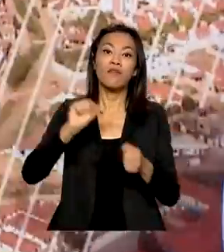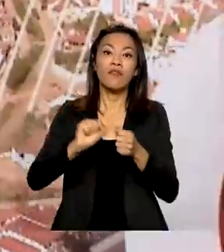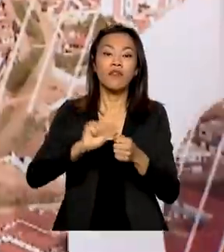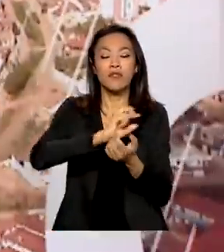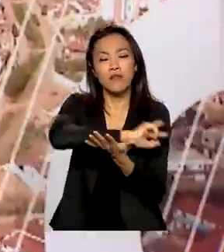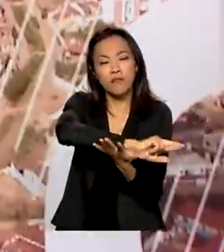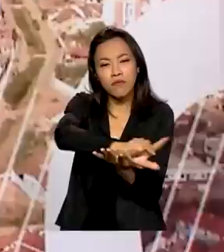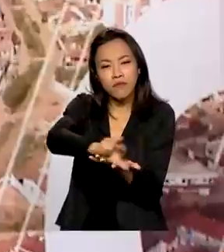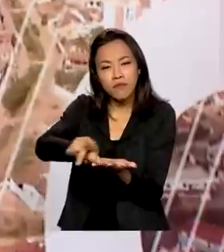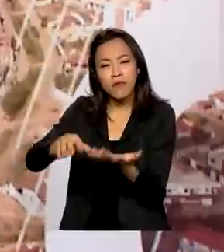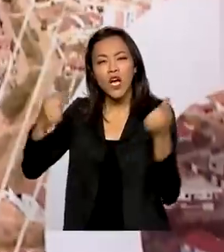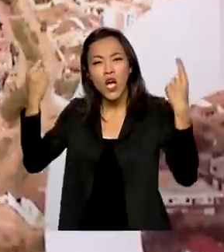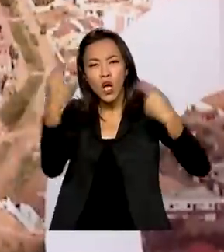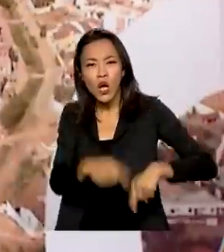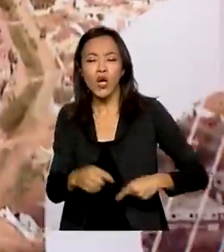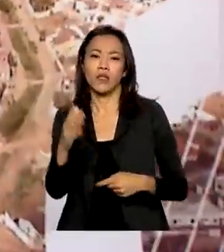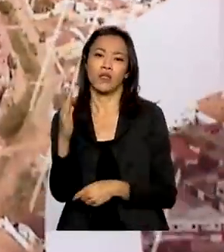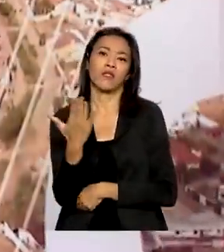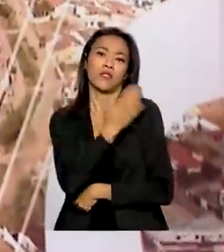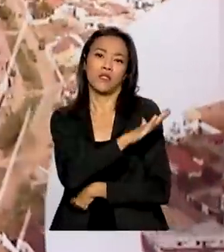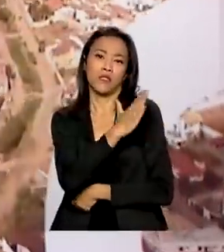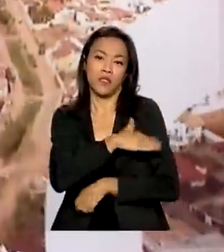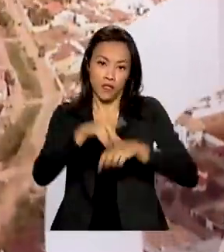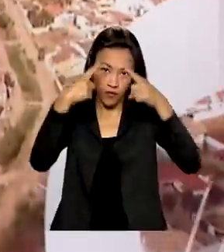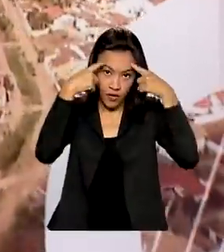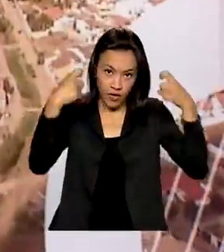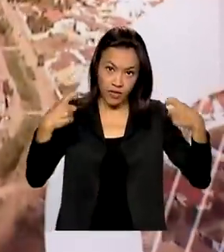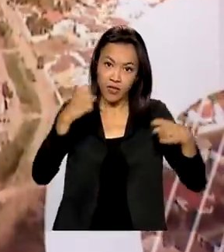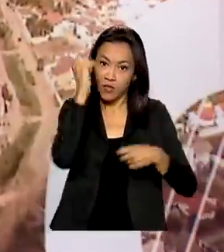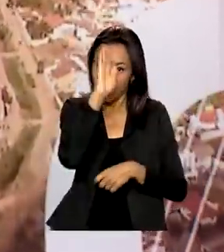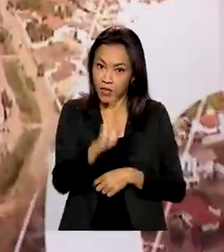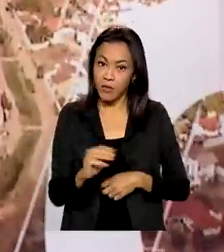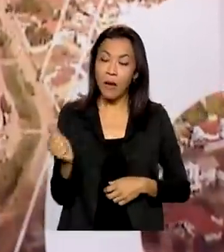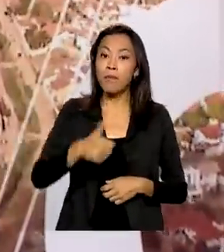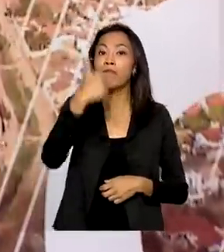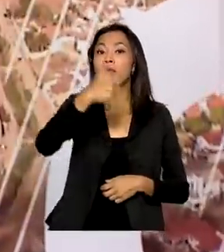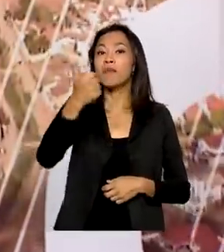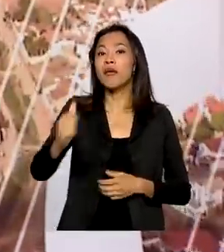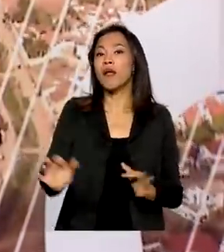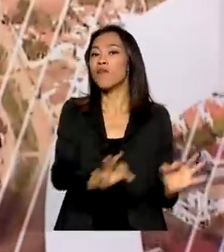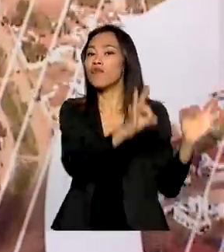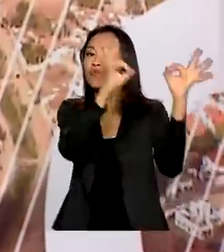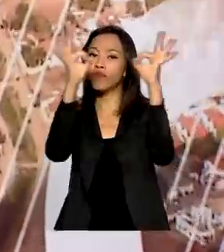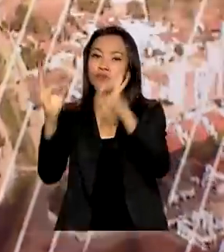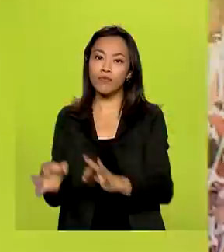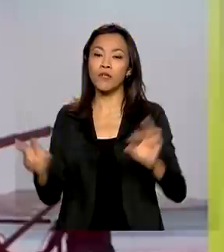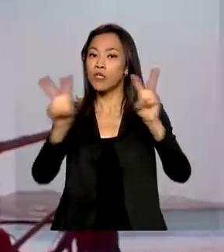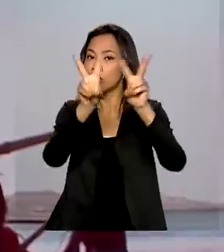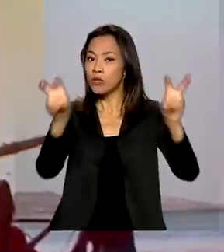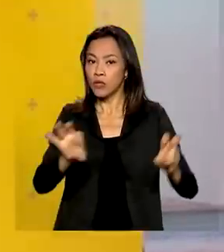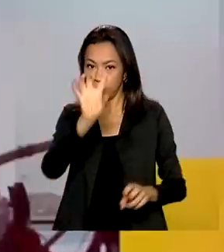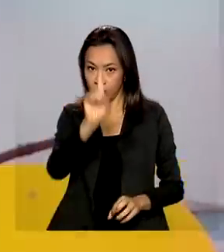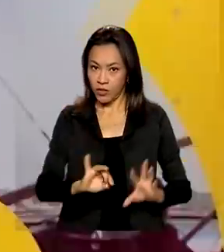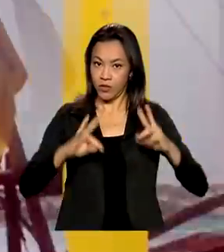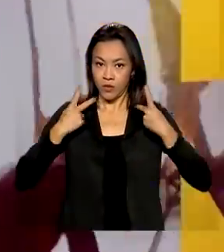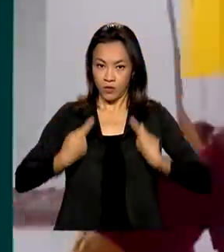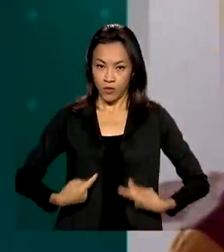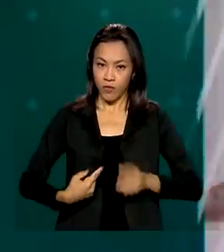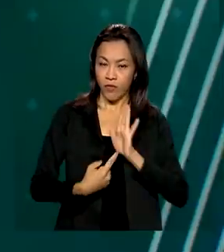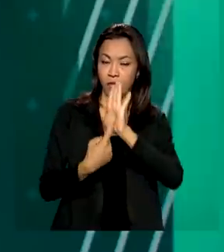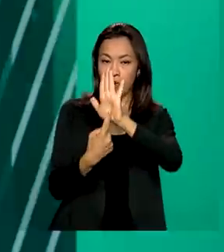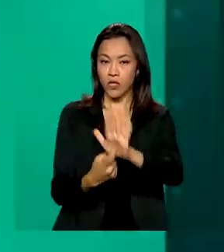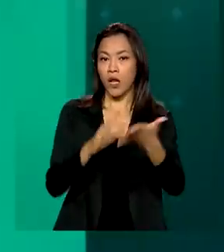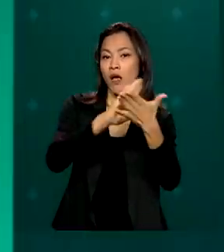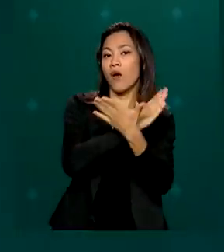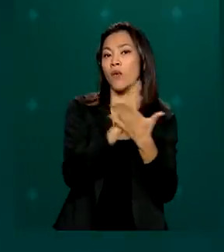a discriminação e a violência no Brasil. Na primeira reportagem da série especial sobre direitos humanos, vamos mostrar alguns